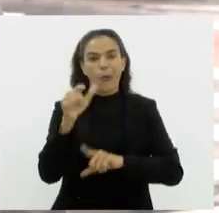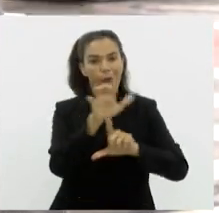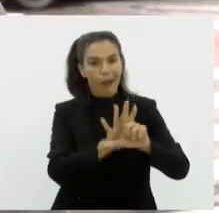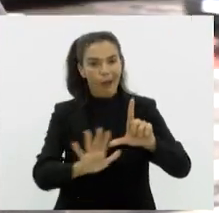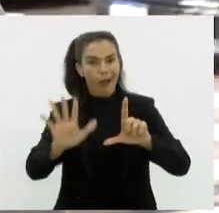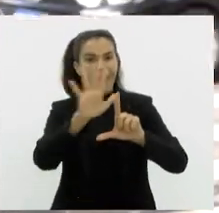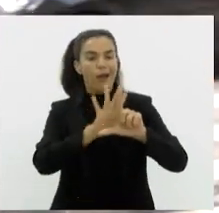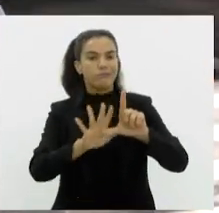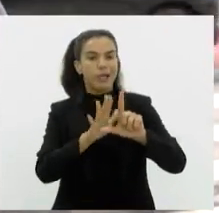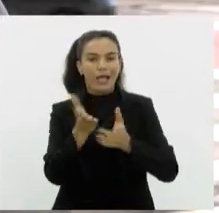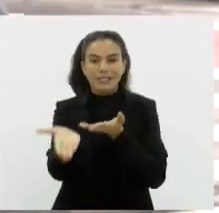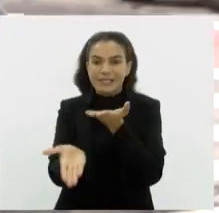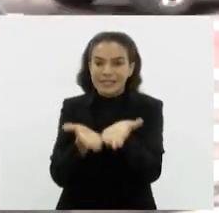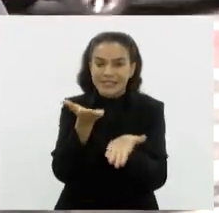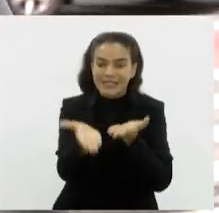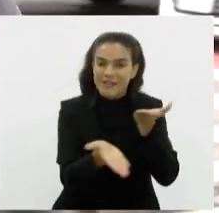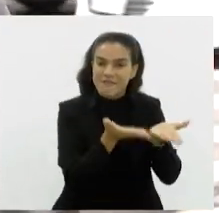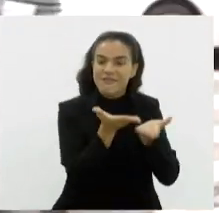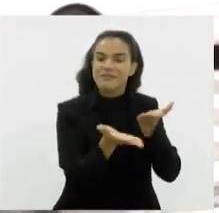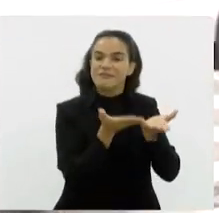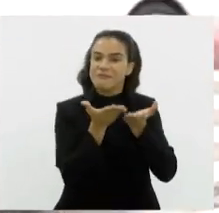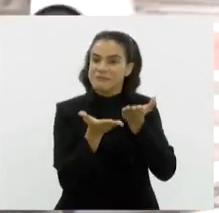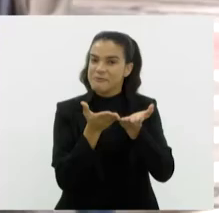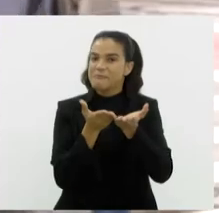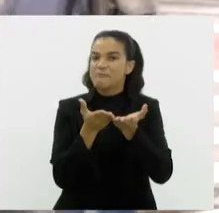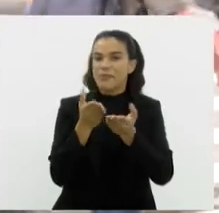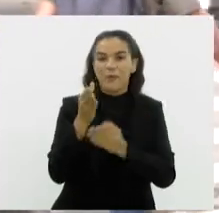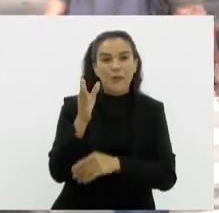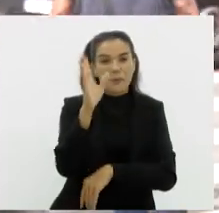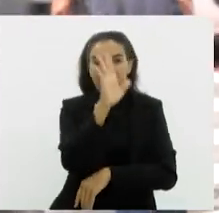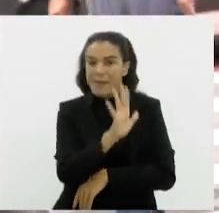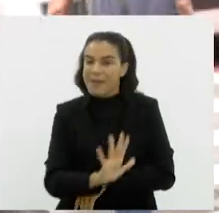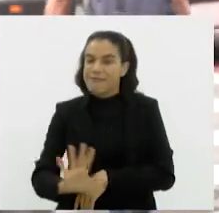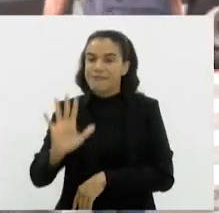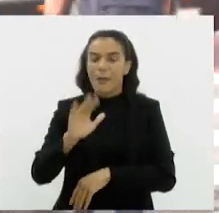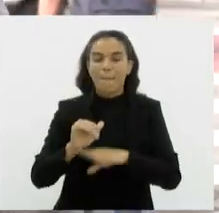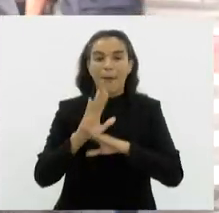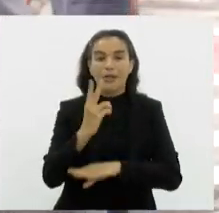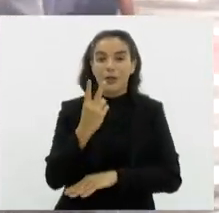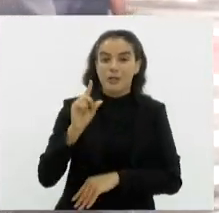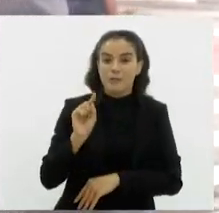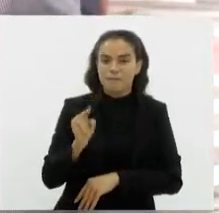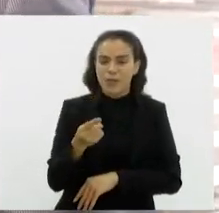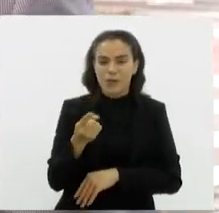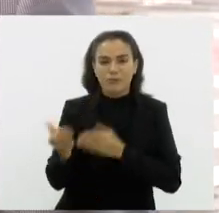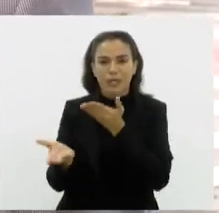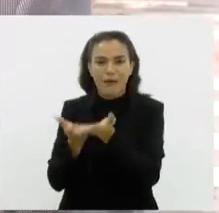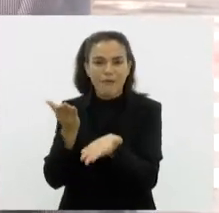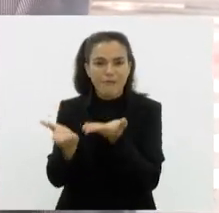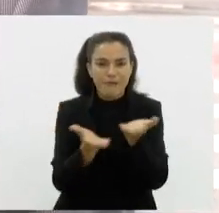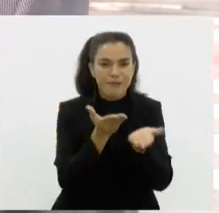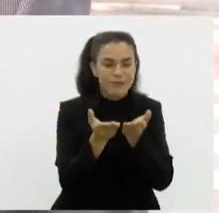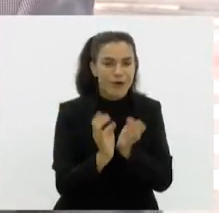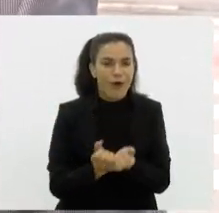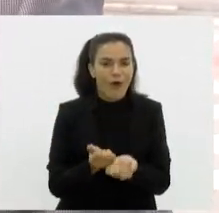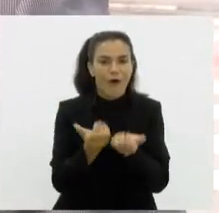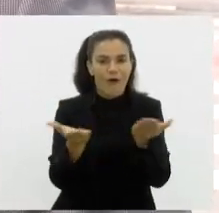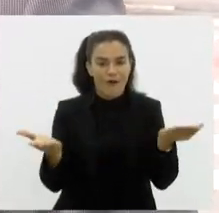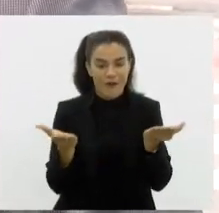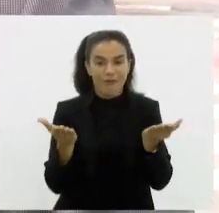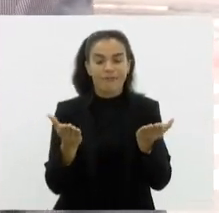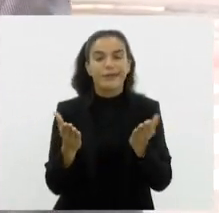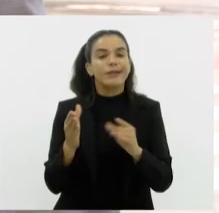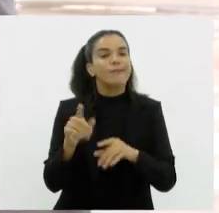quantidade de serviços digitais do país. Hoje, a gente tem mais de 2 mil serviços ofertados no portal. E a gente adotou um